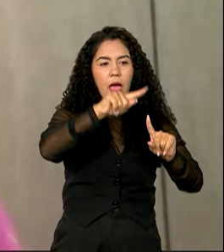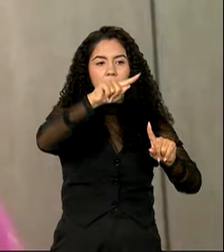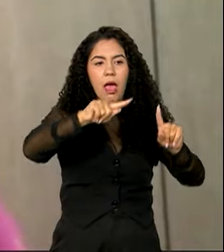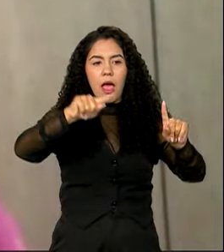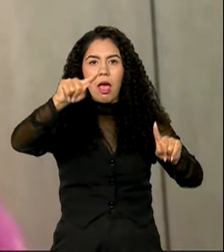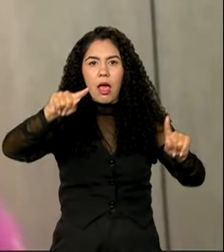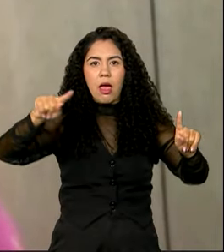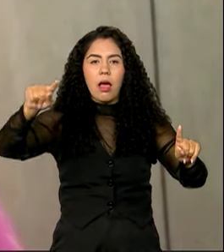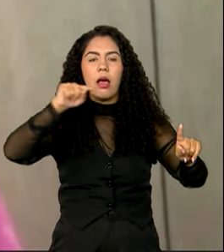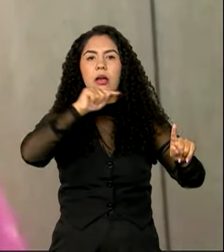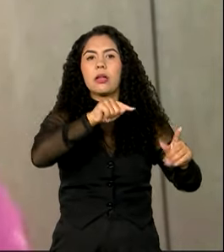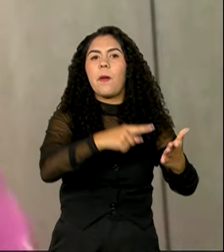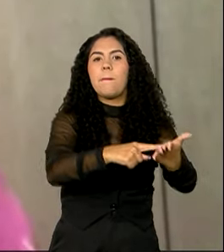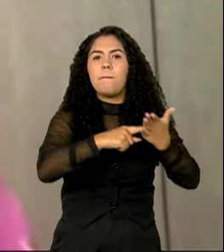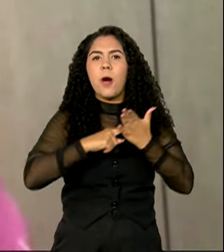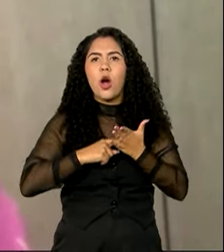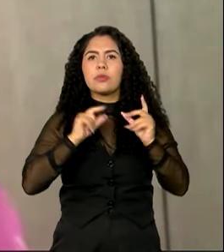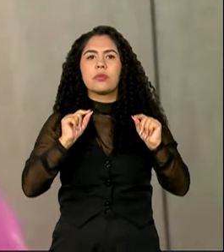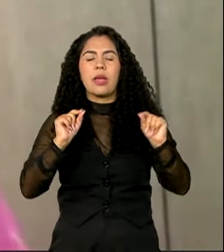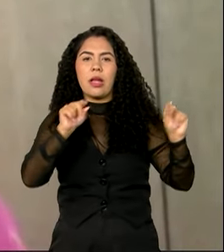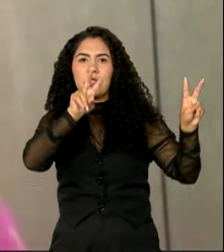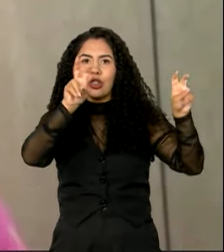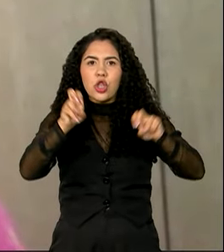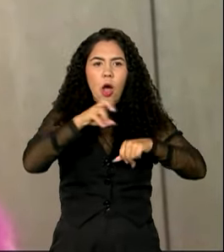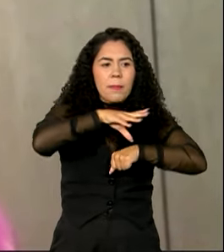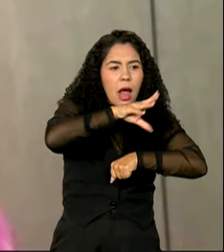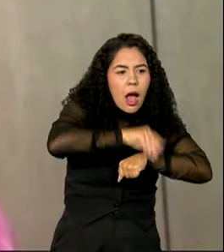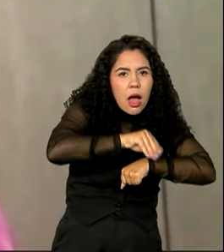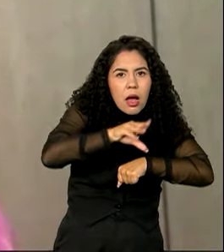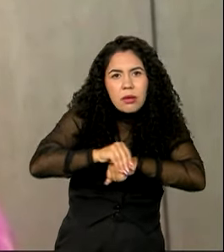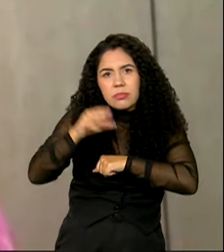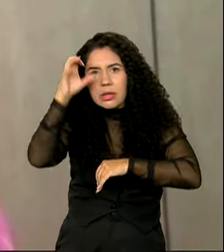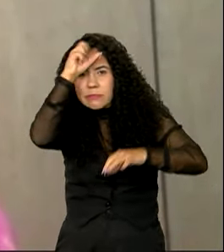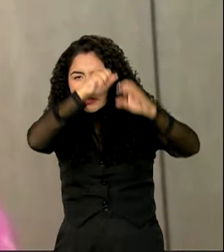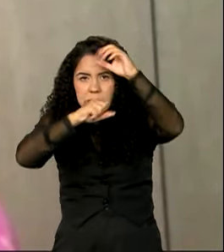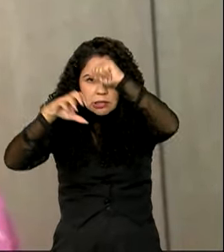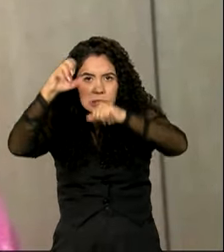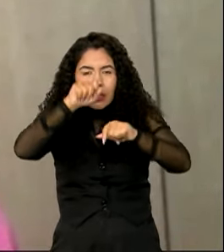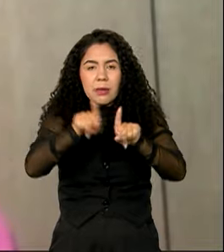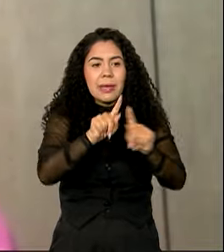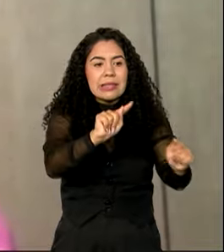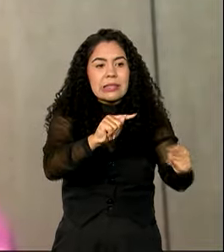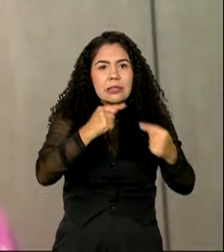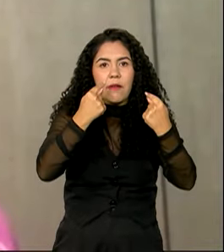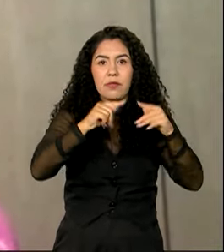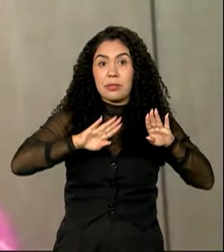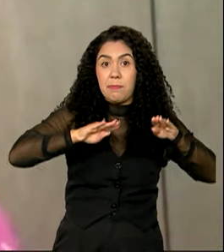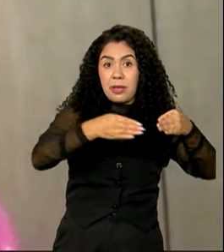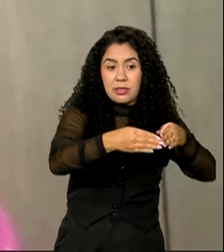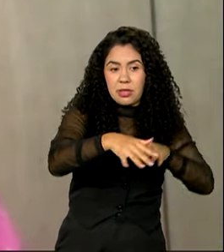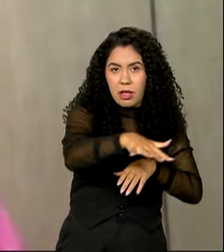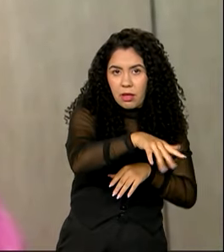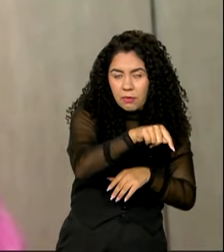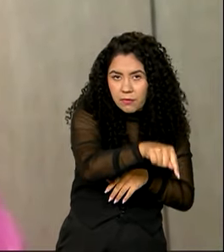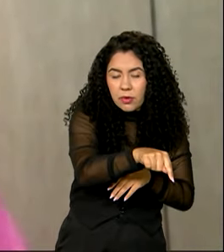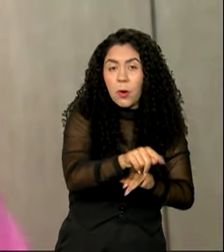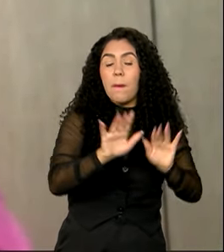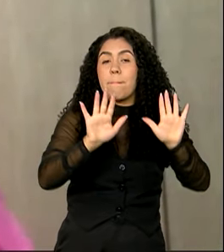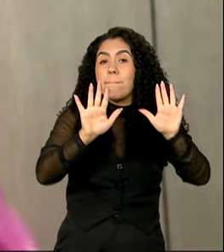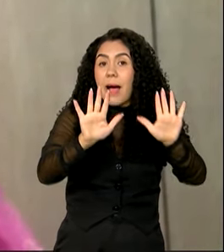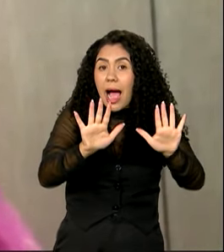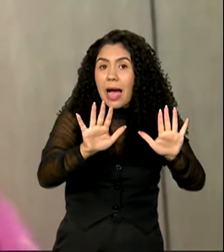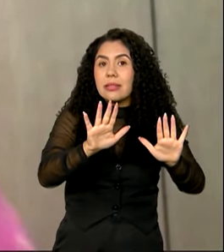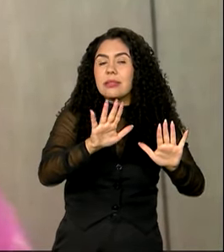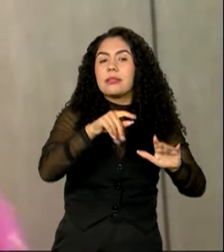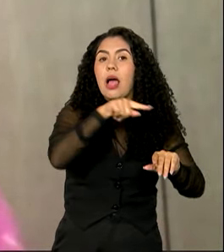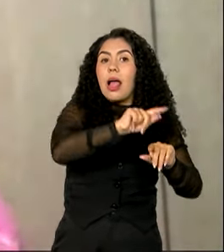aprendizagem, os desafios dos processos ensino-aprendizagem naquele momento. Ele, na verdade, ele